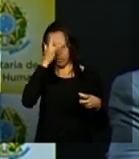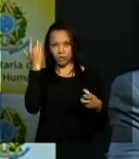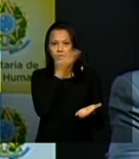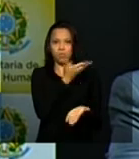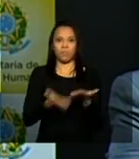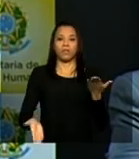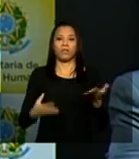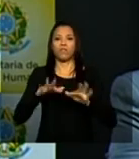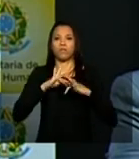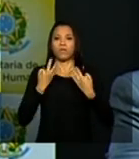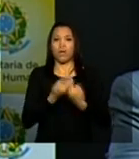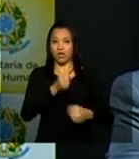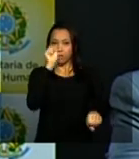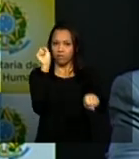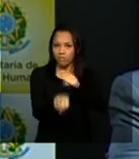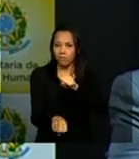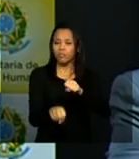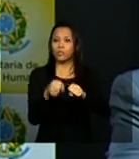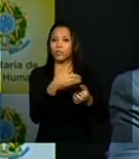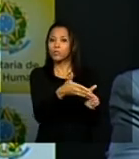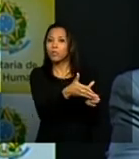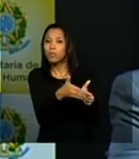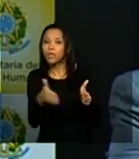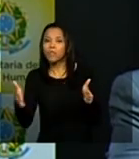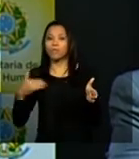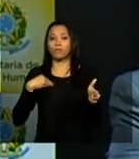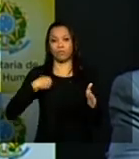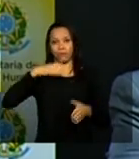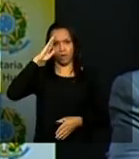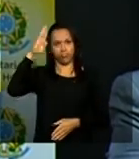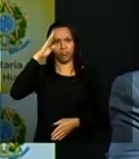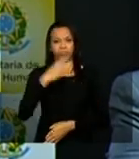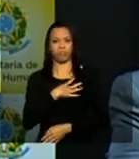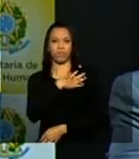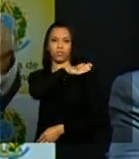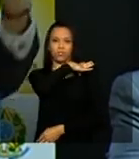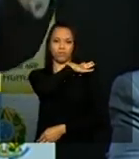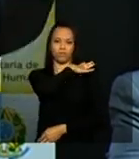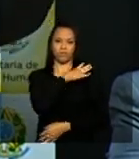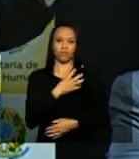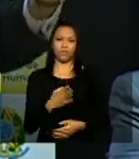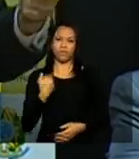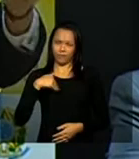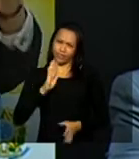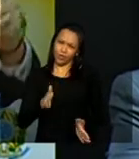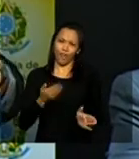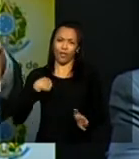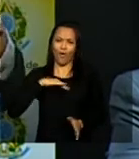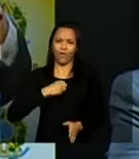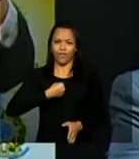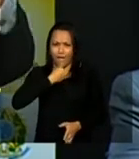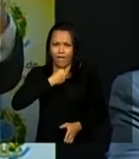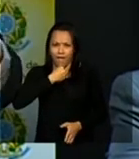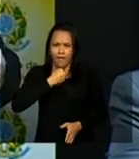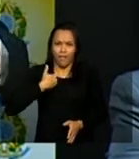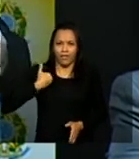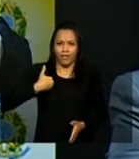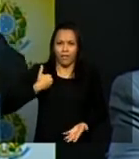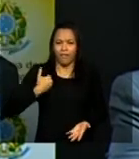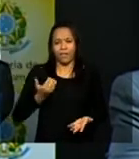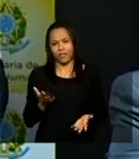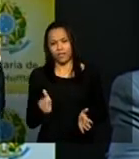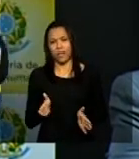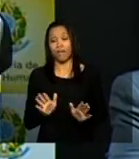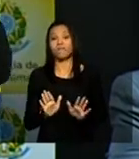dos que resistem já estamos bem mais velhinhos bem mais velhos